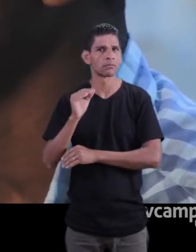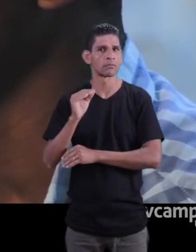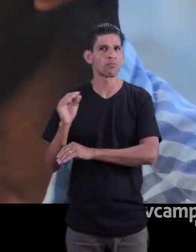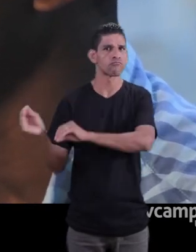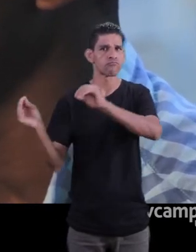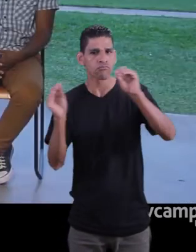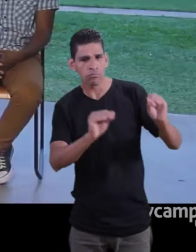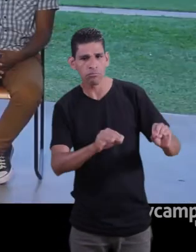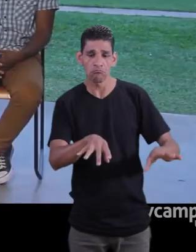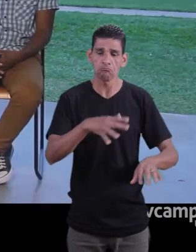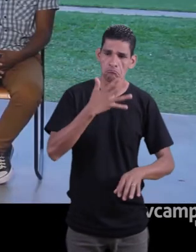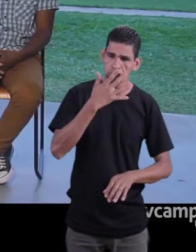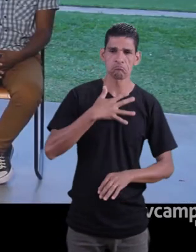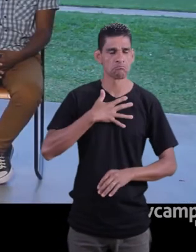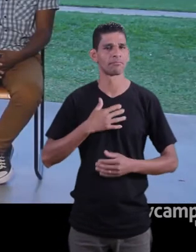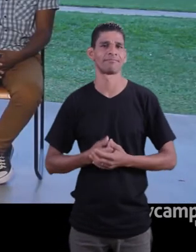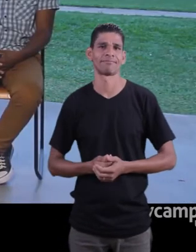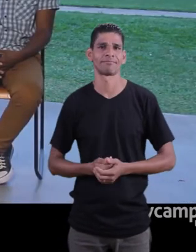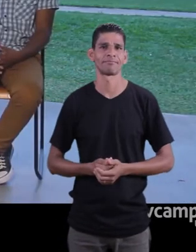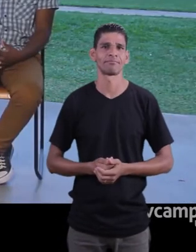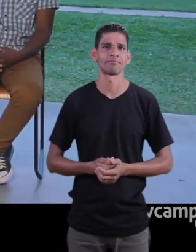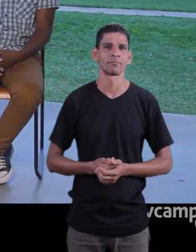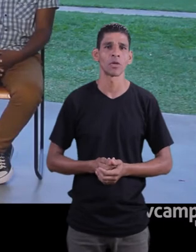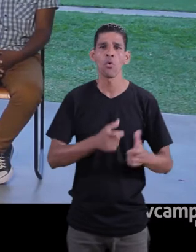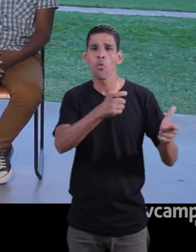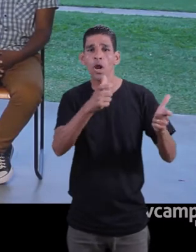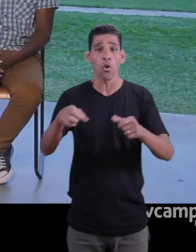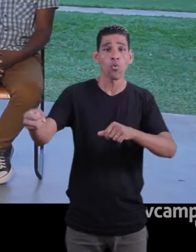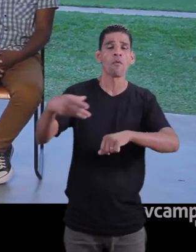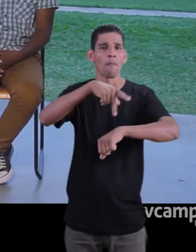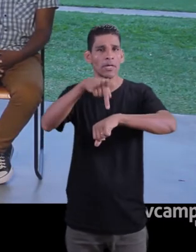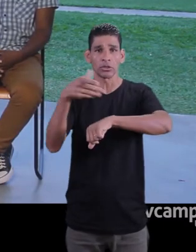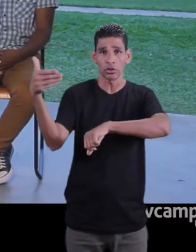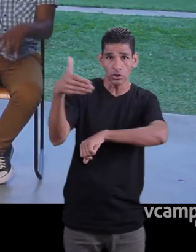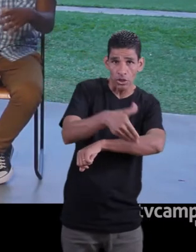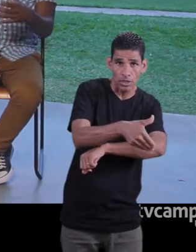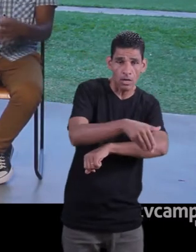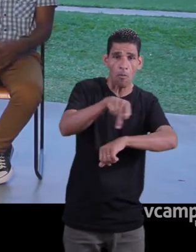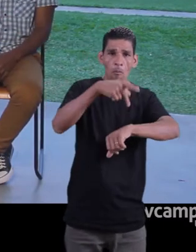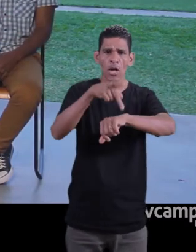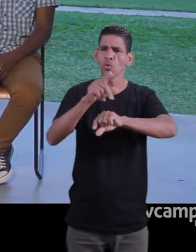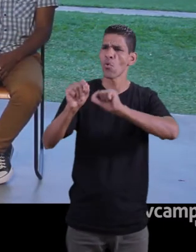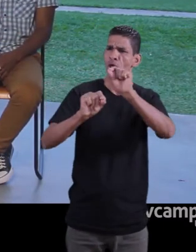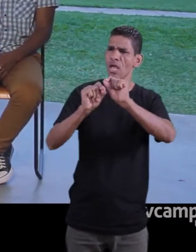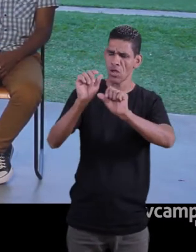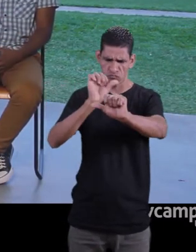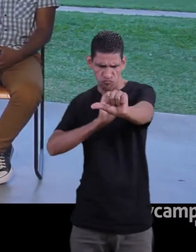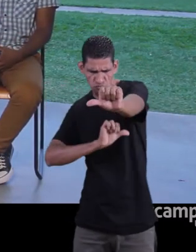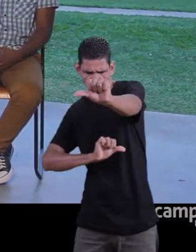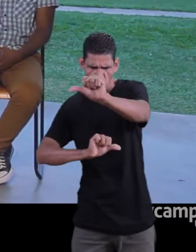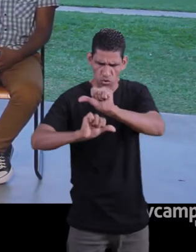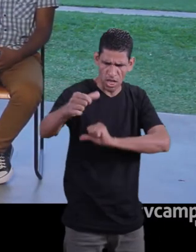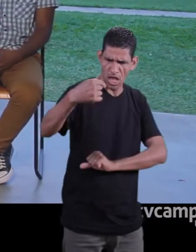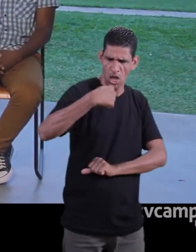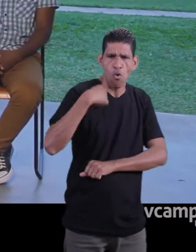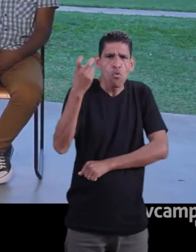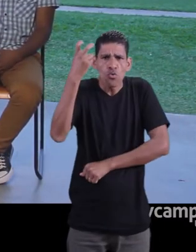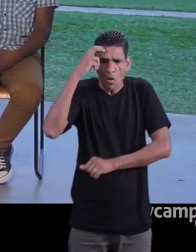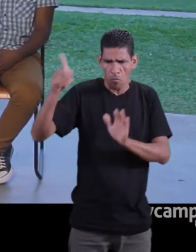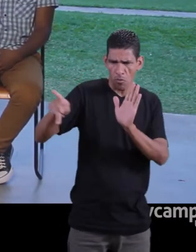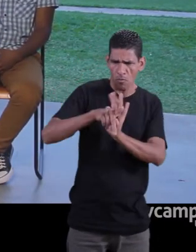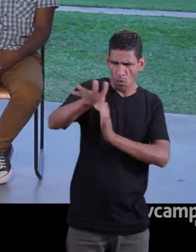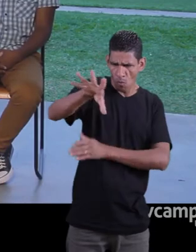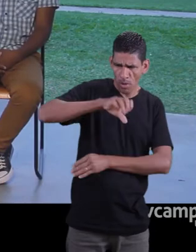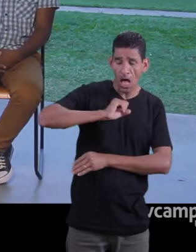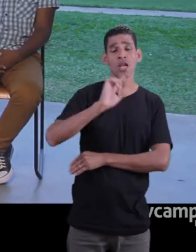aí eu gostei. Não tem coisa que eu não goste, porque quando tu chegar num país, tipo, o país não tem que se adaptar com a sua cultura,